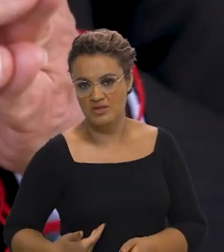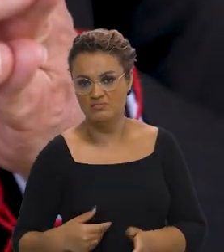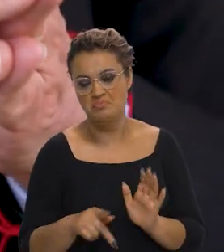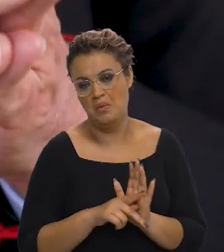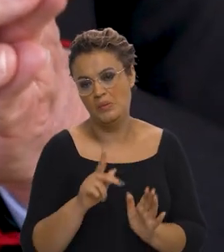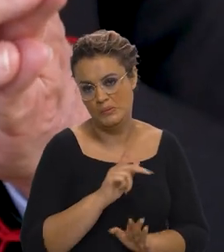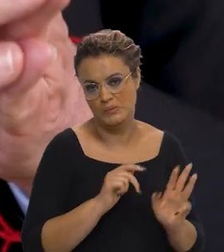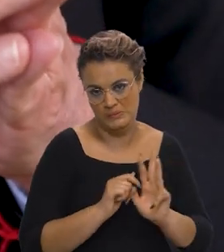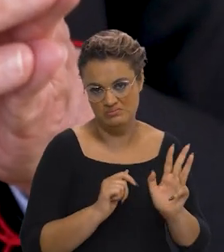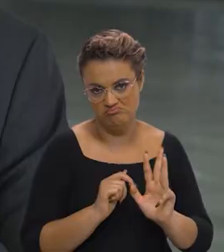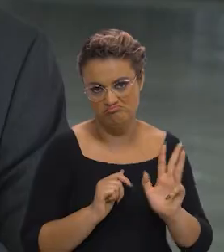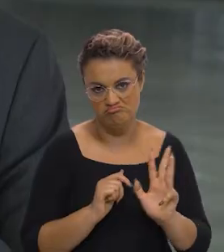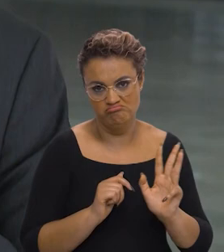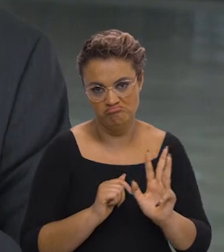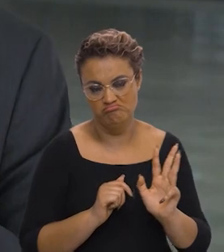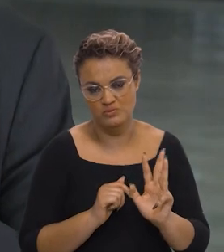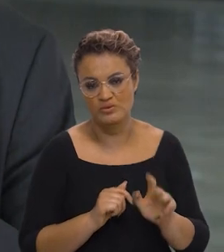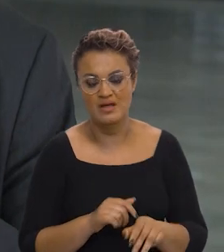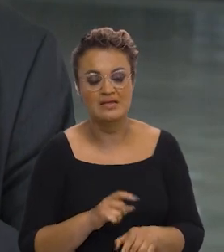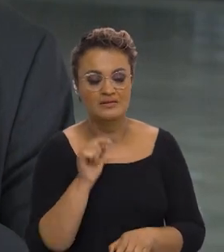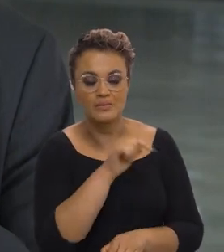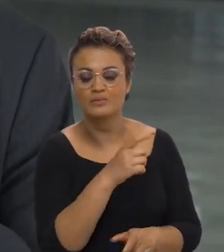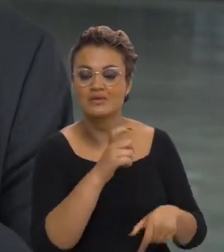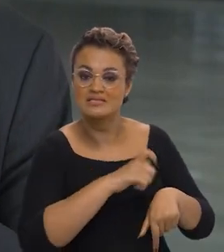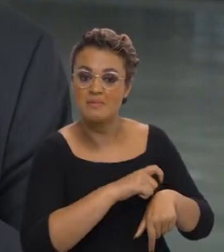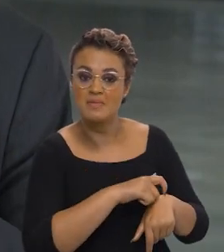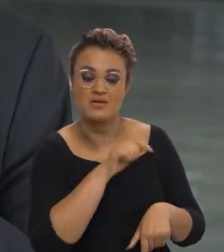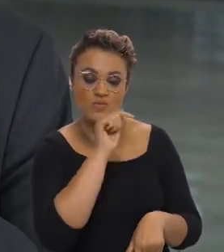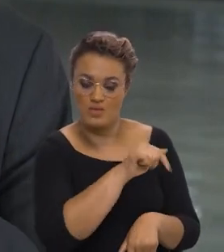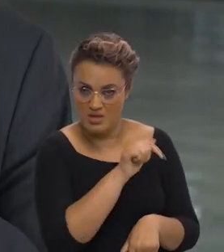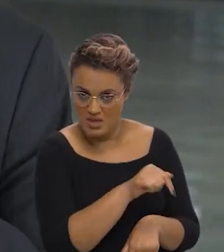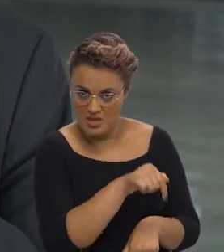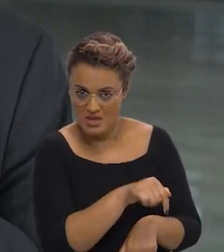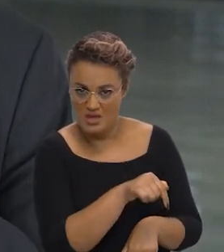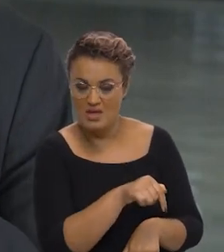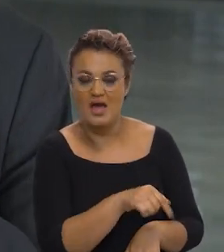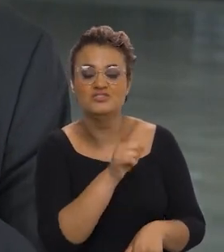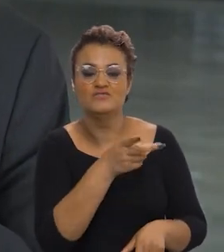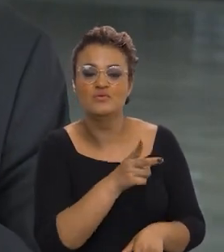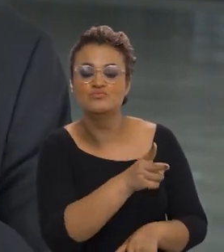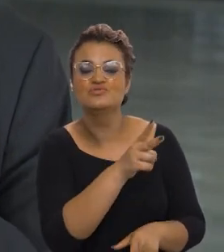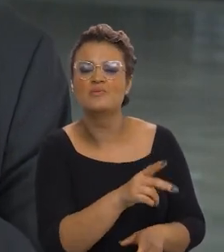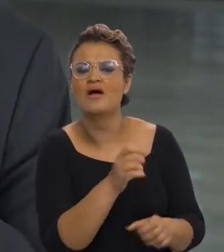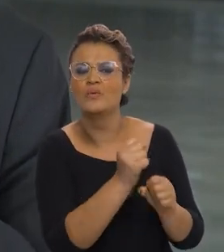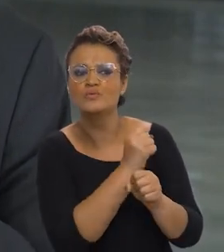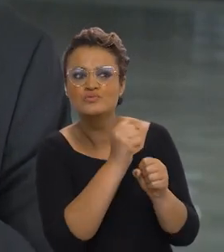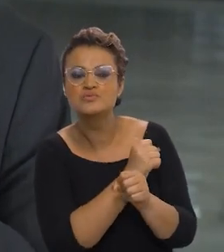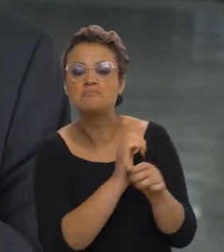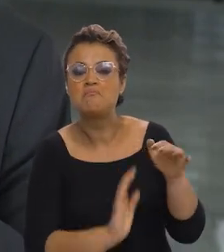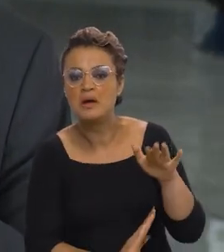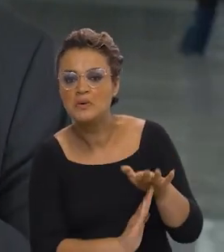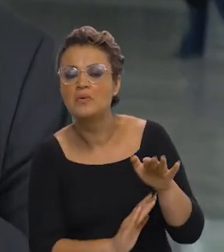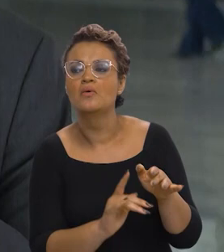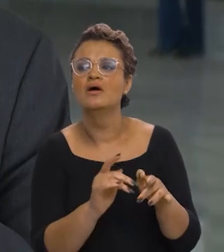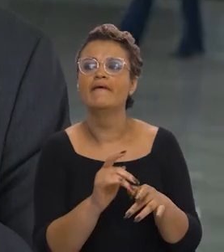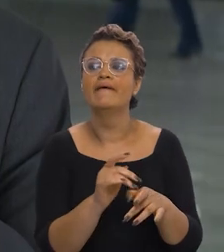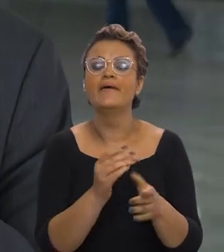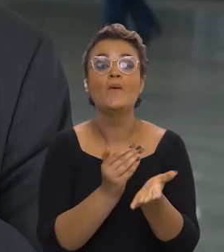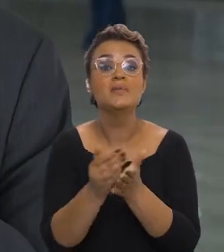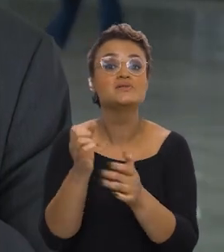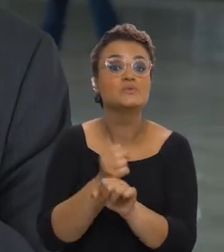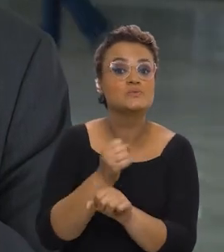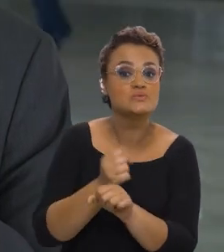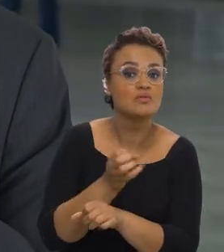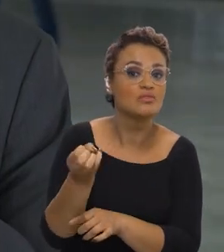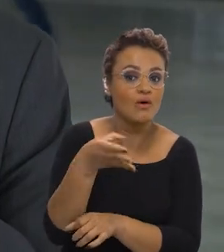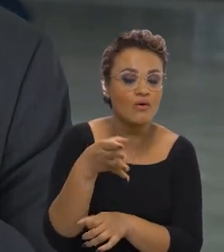do presidente Lula. Então, nesse período, você vai dar continuidade a obras, você vai começar